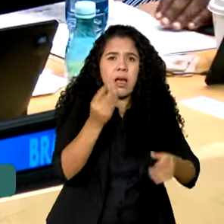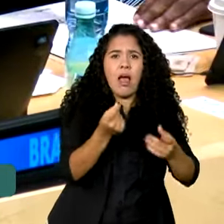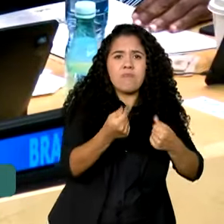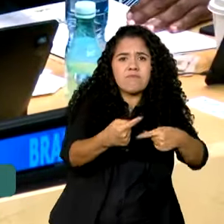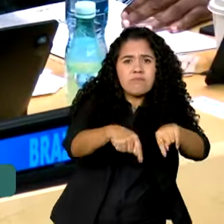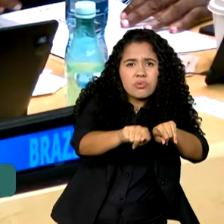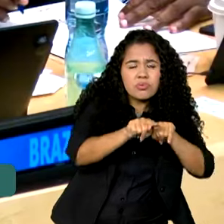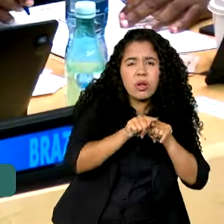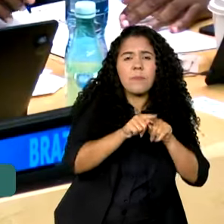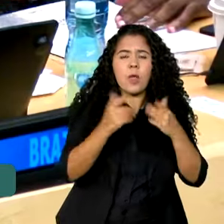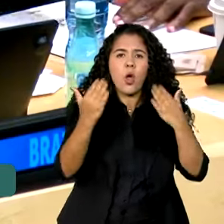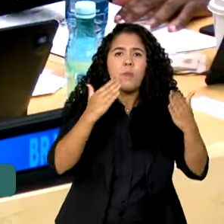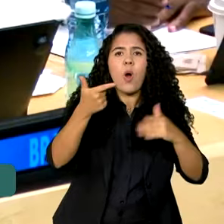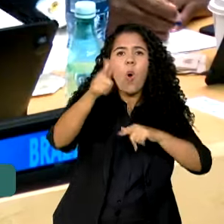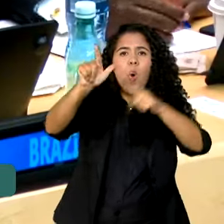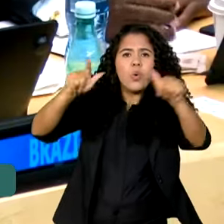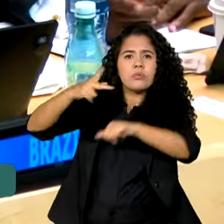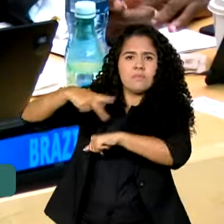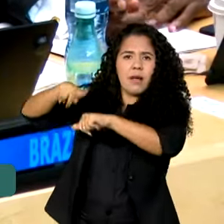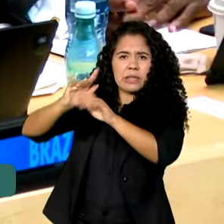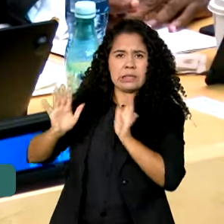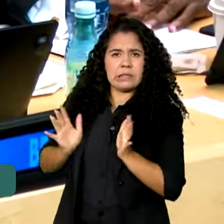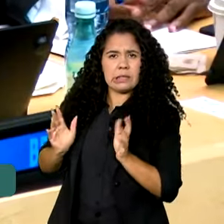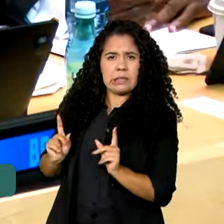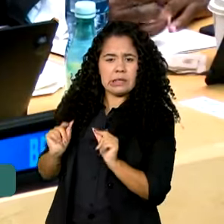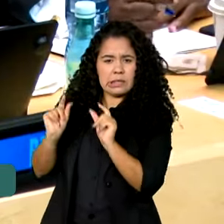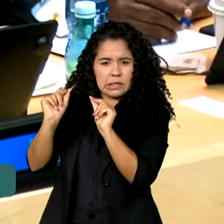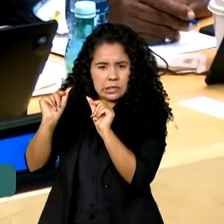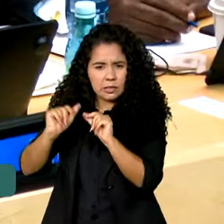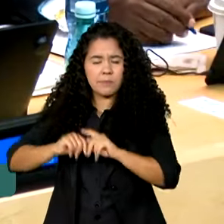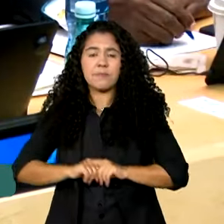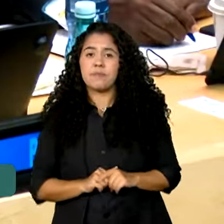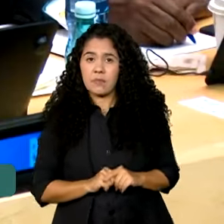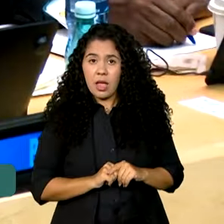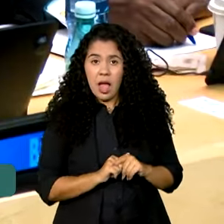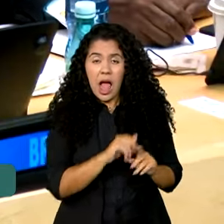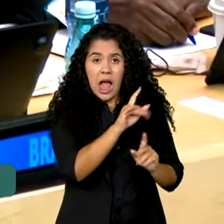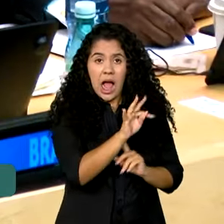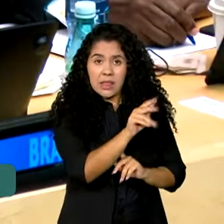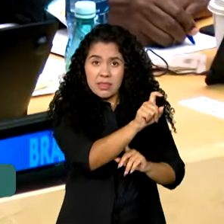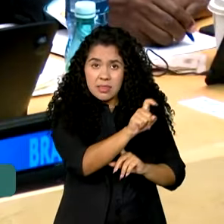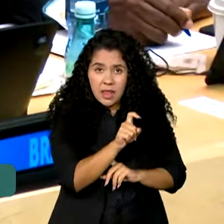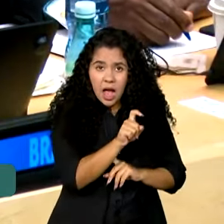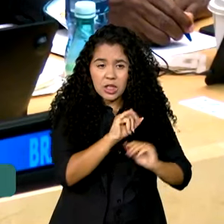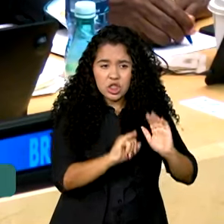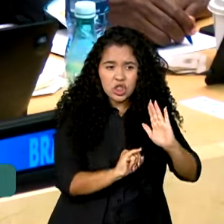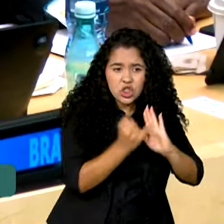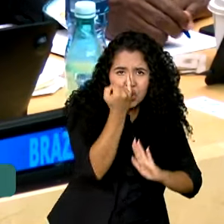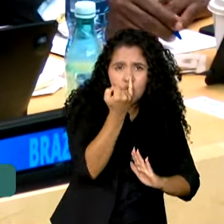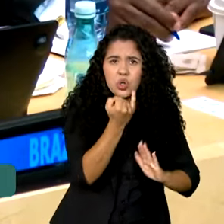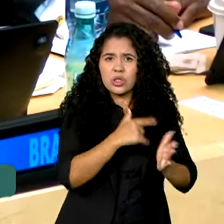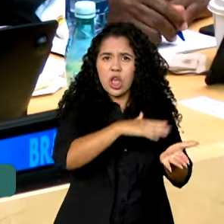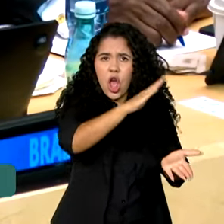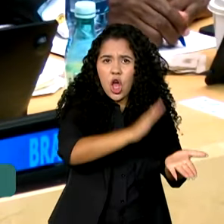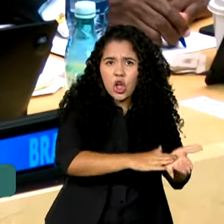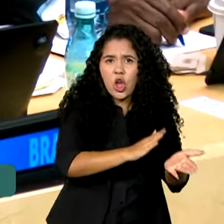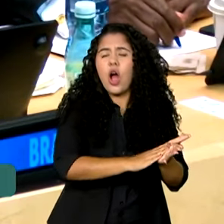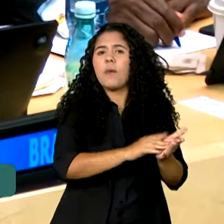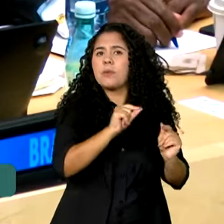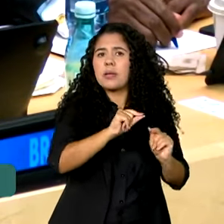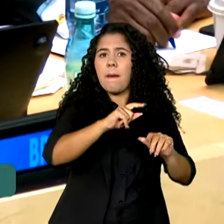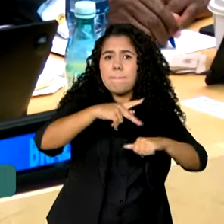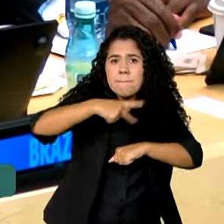em comparação com os países ricos. As taxas de juros impostas a países do sul global